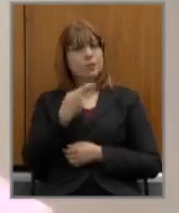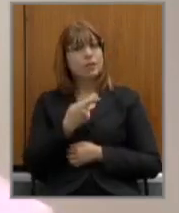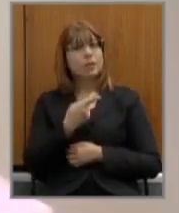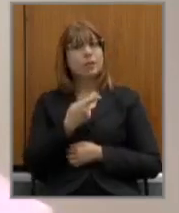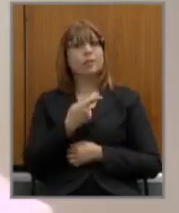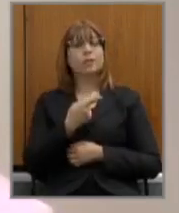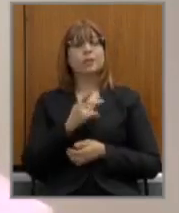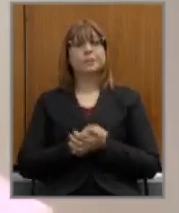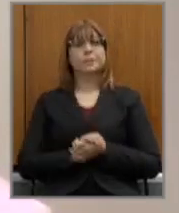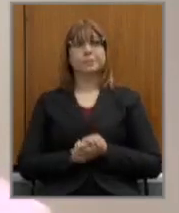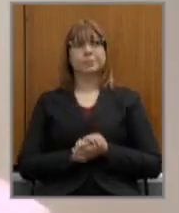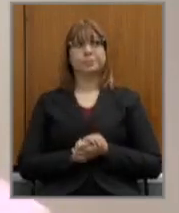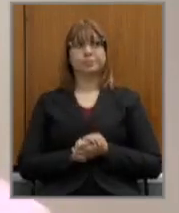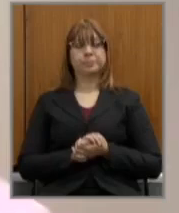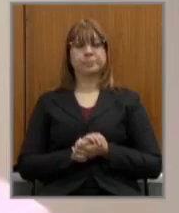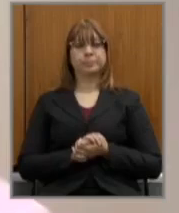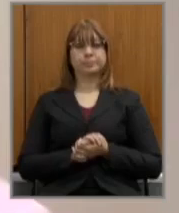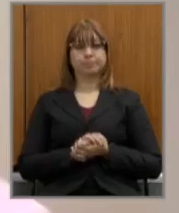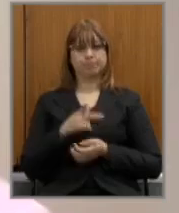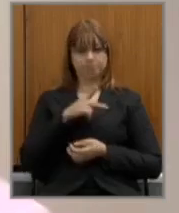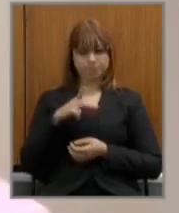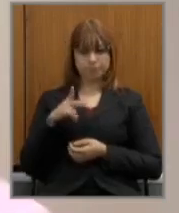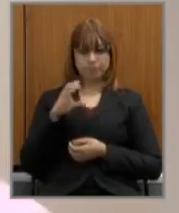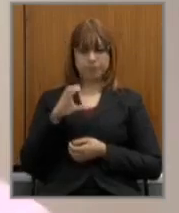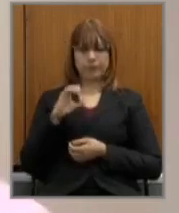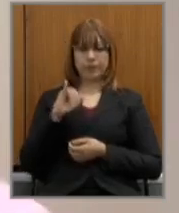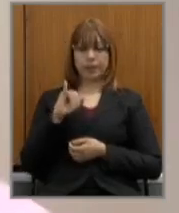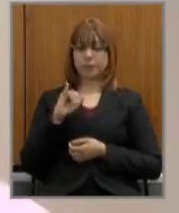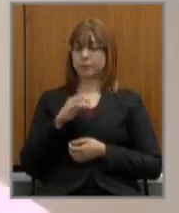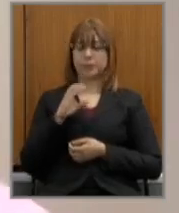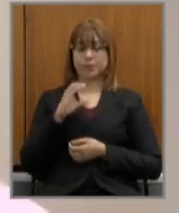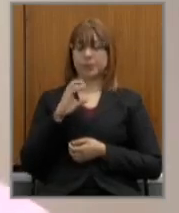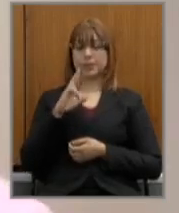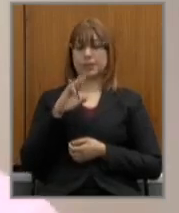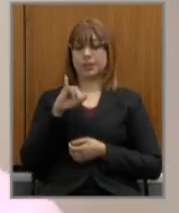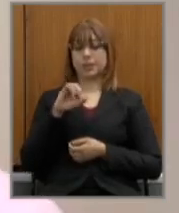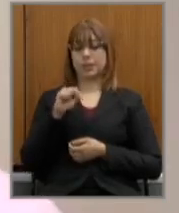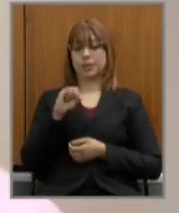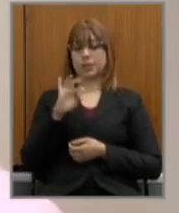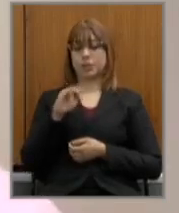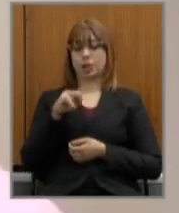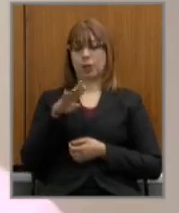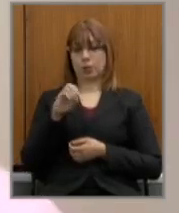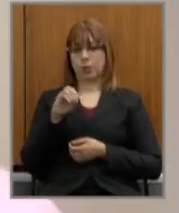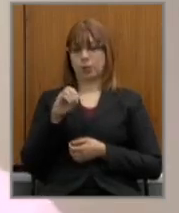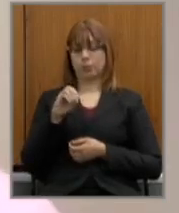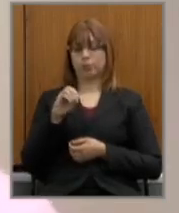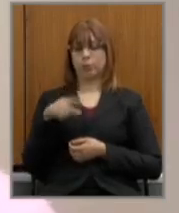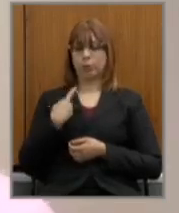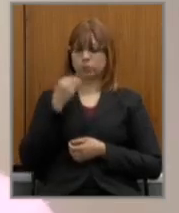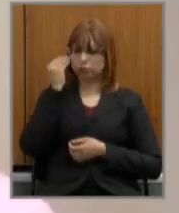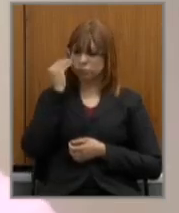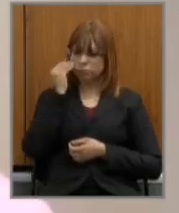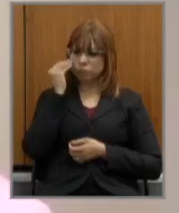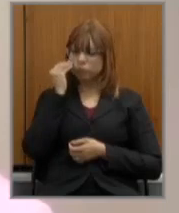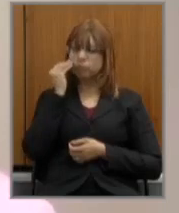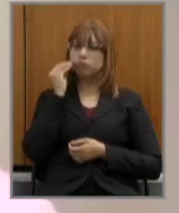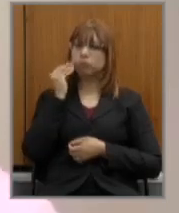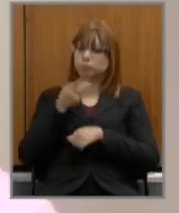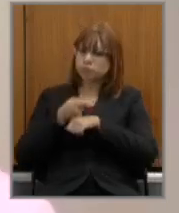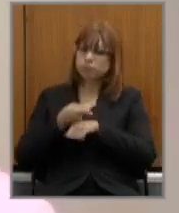né presidente Cristiano que a gente tem buscado isso e tem sentido